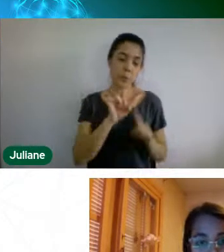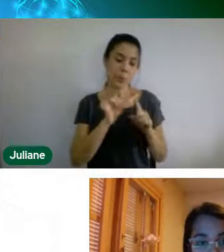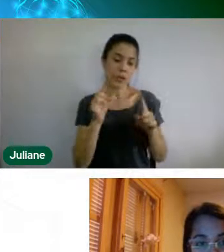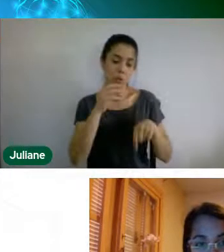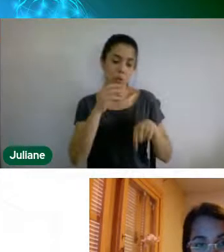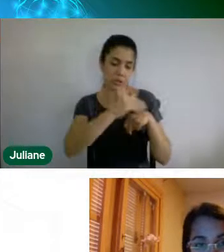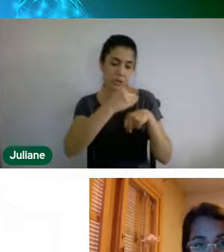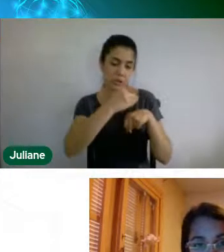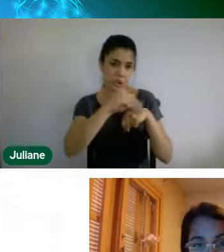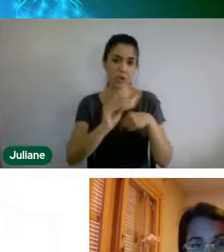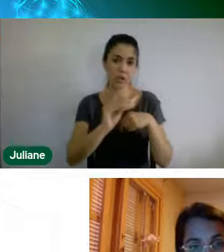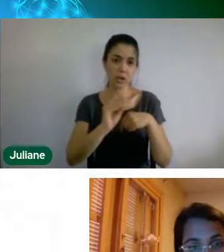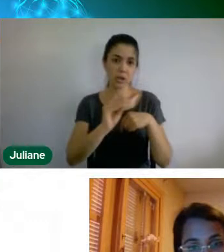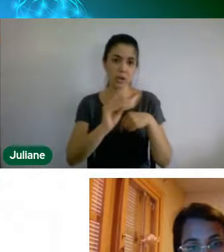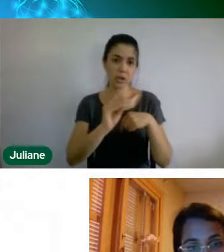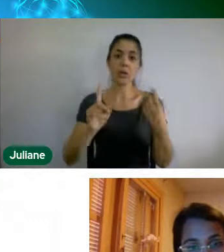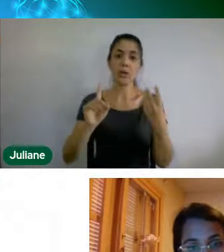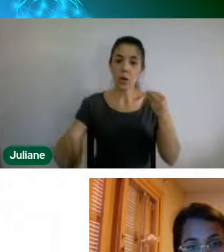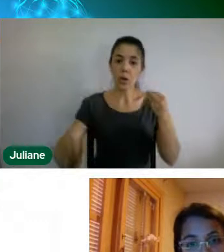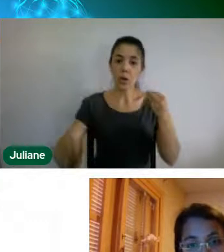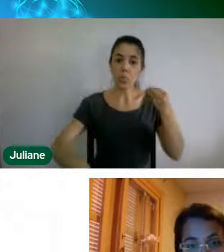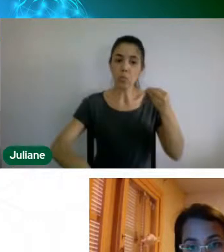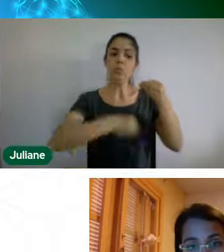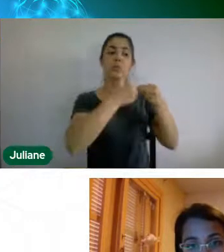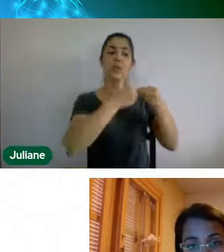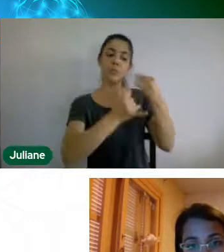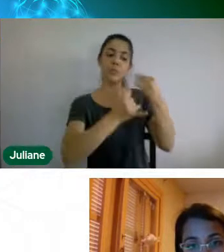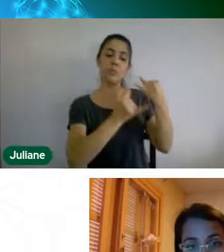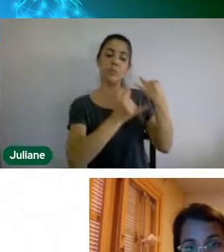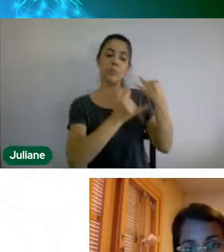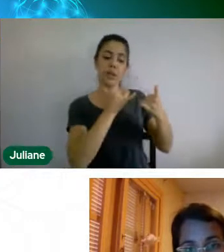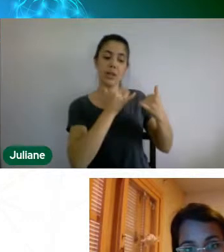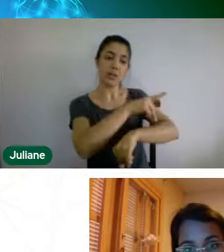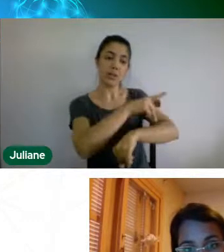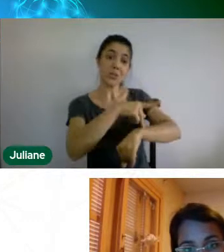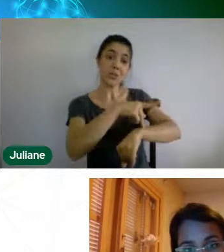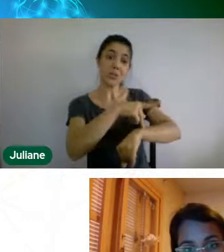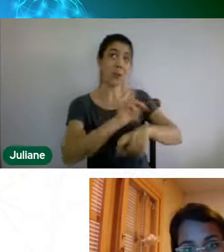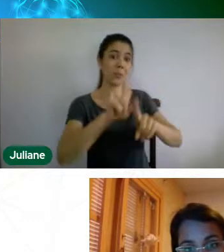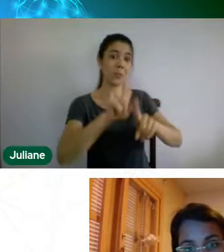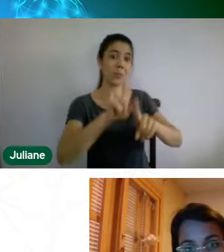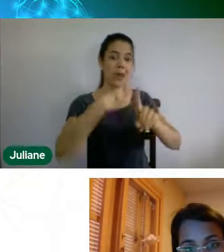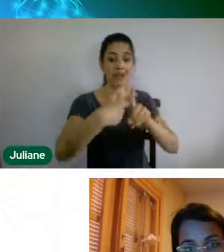pedagógica também, né, nesse sentido aí, que vocês estão fazendo.